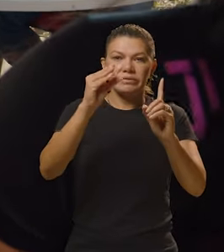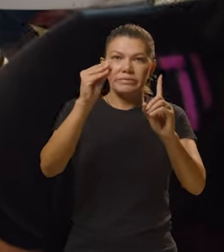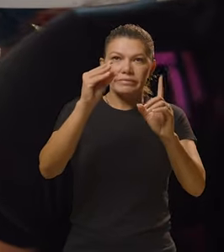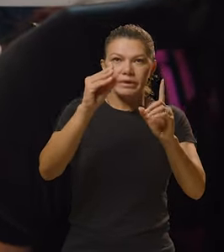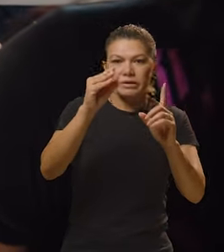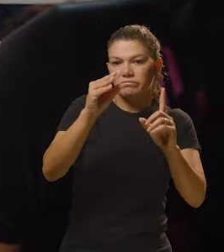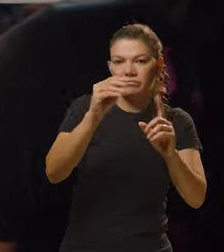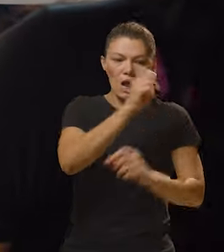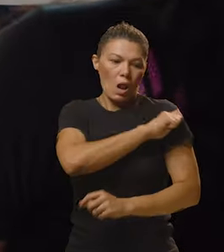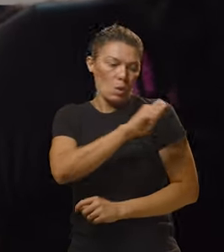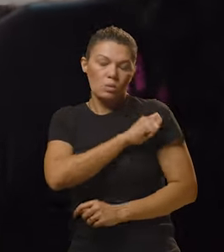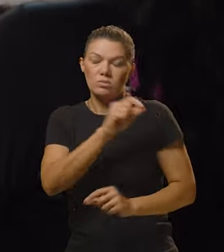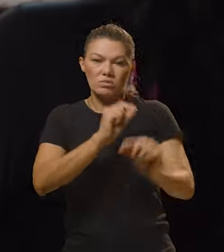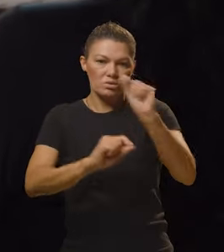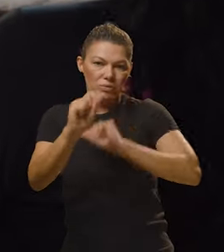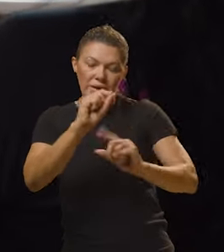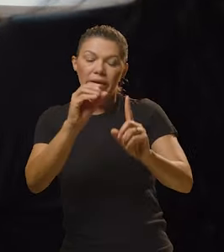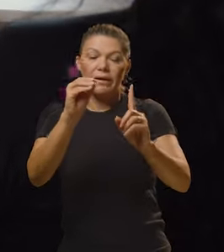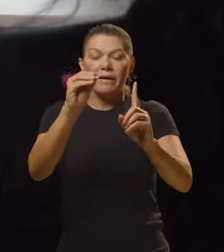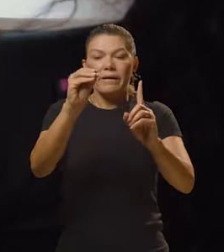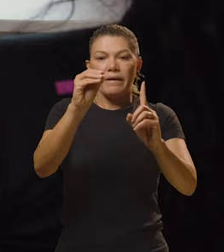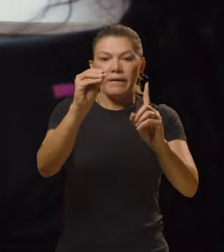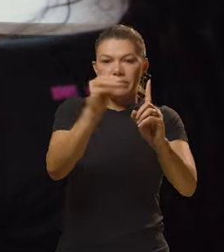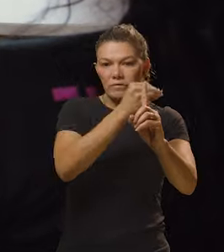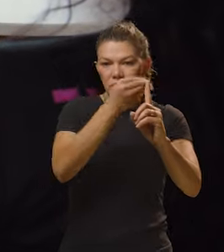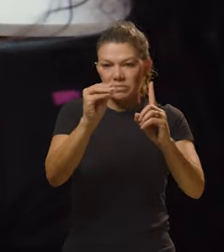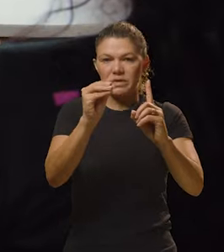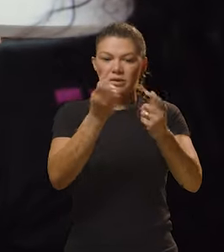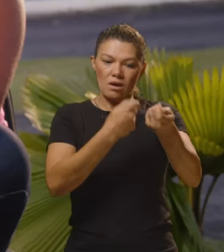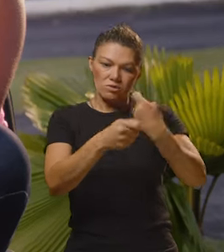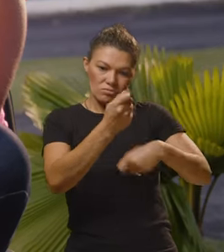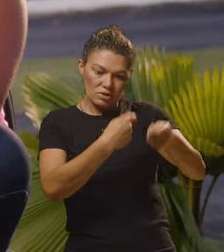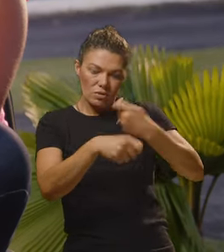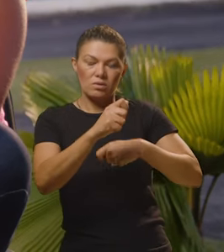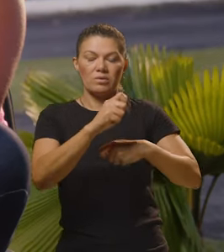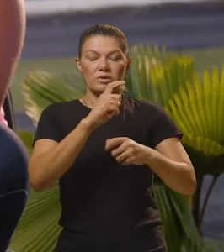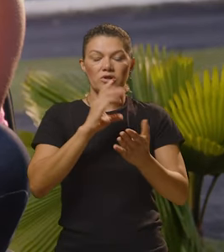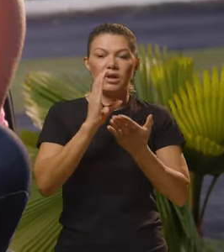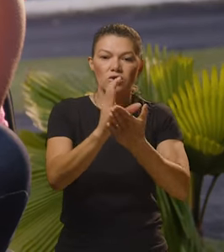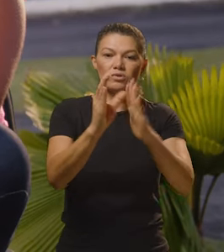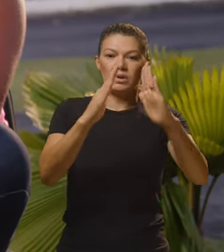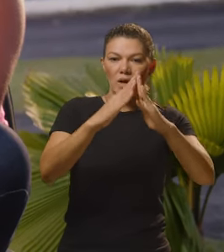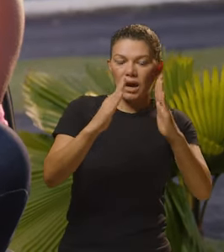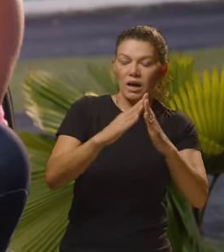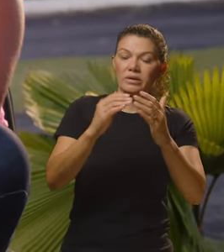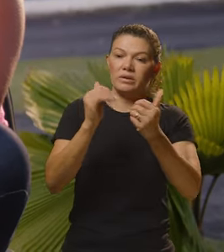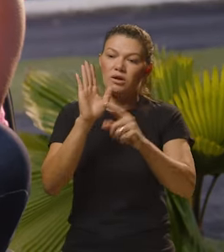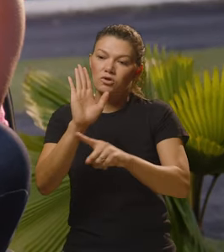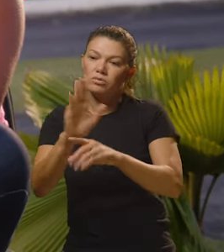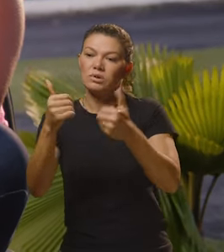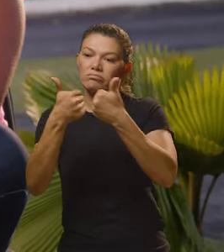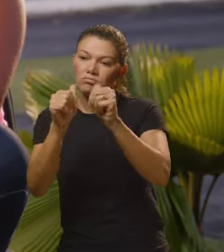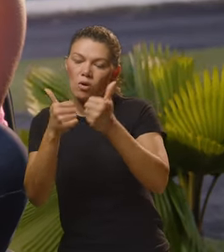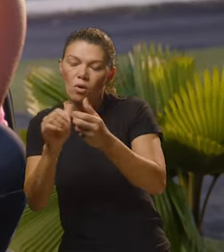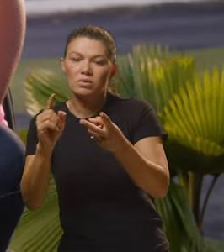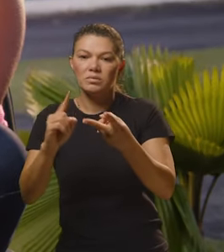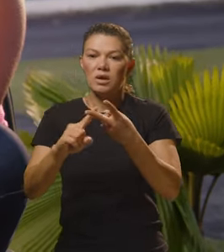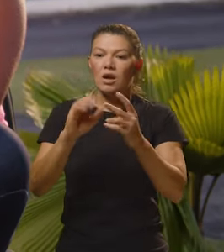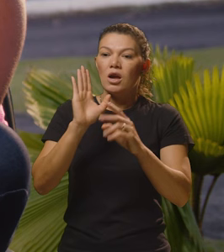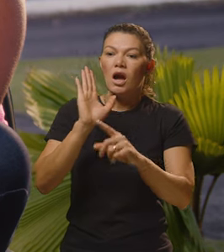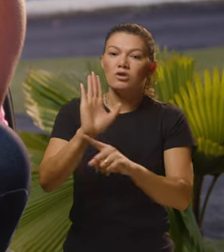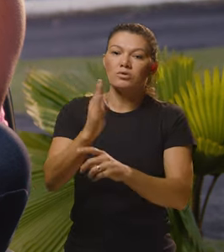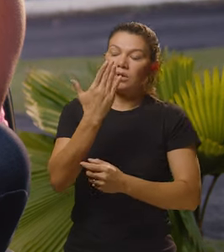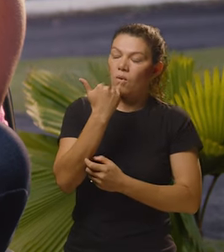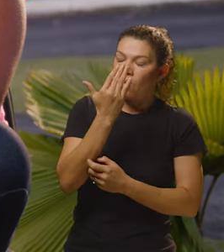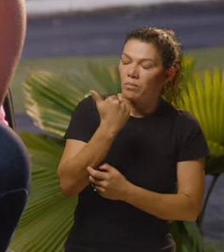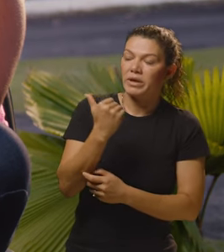vulnerabilidade social e econômica. A gente tem auxílio moradia, auxílio transporte, auxílio